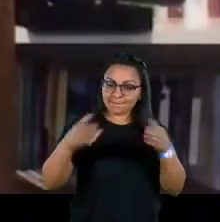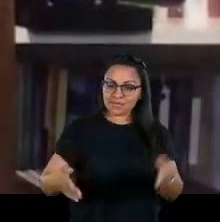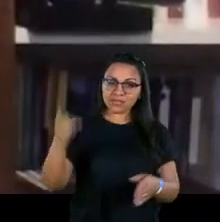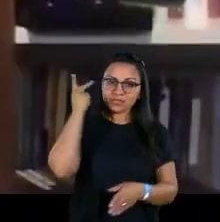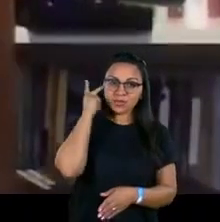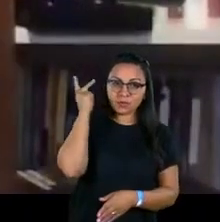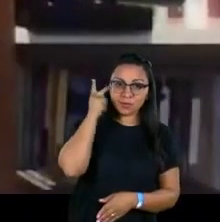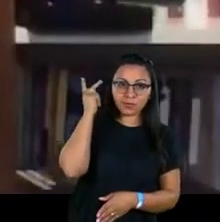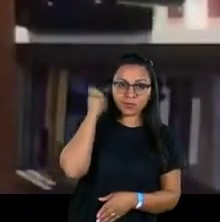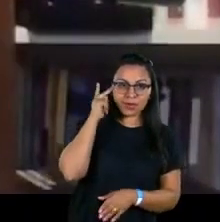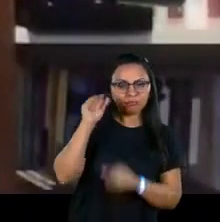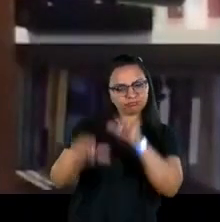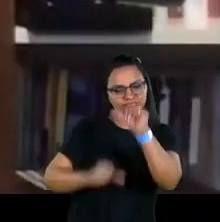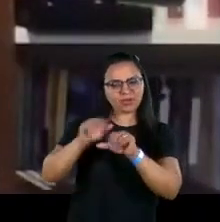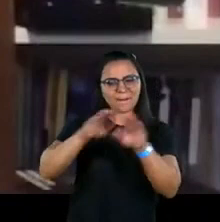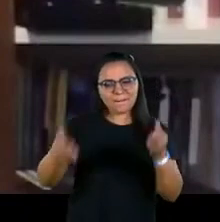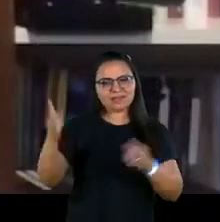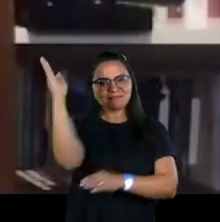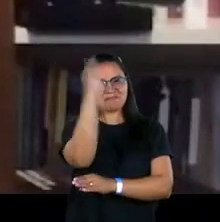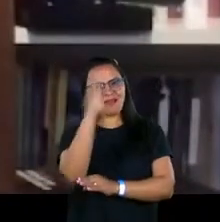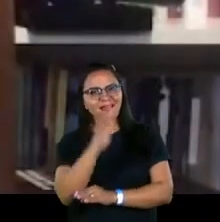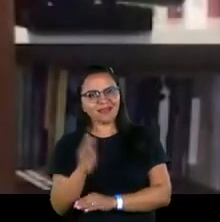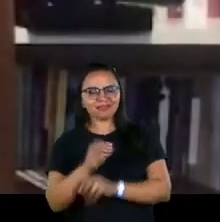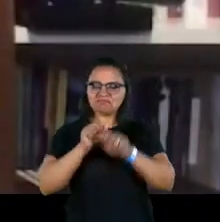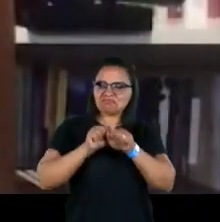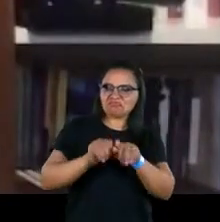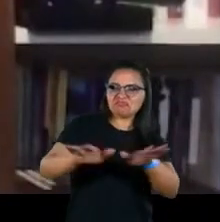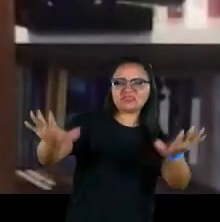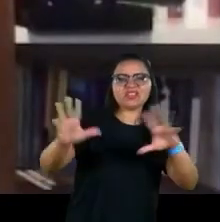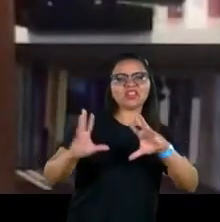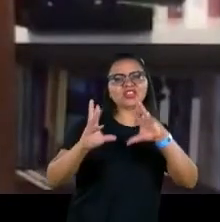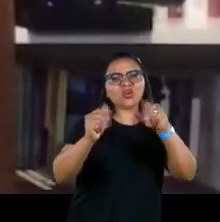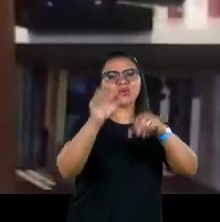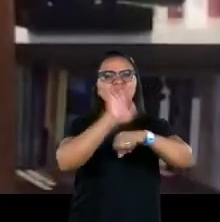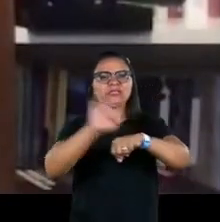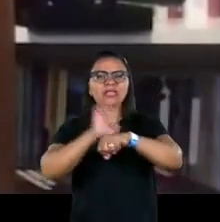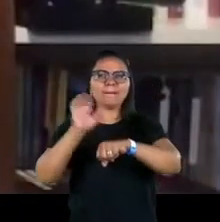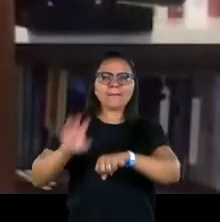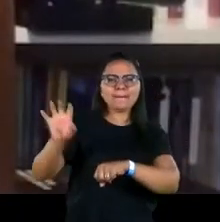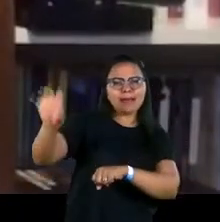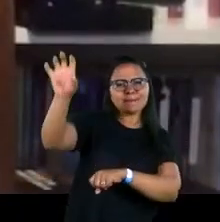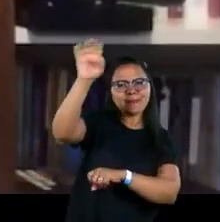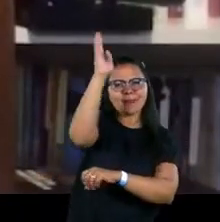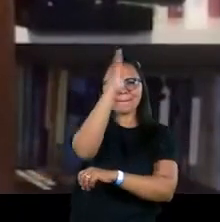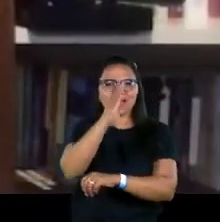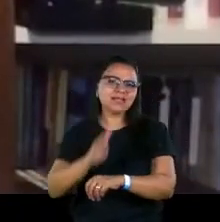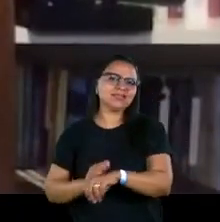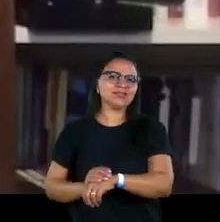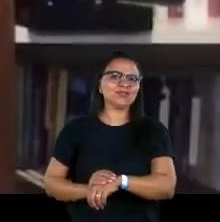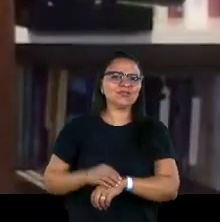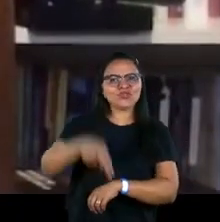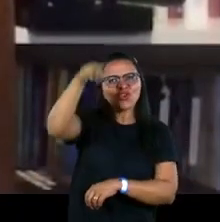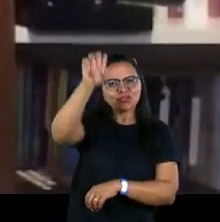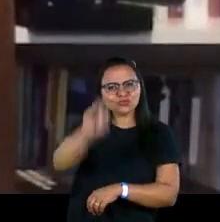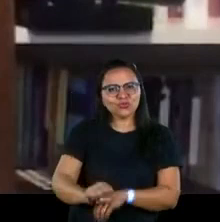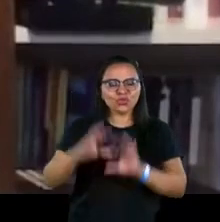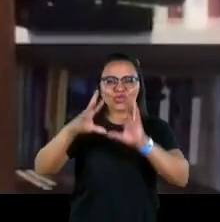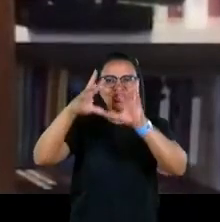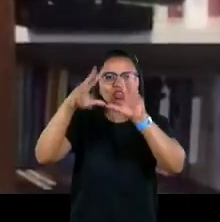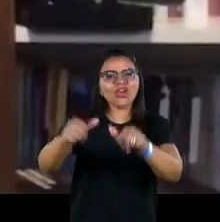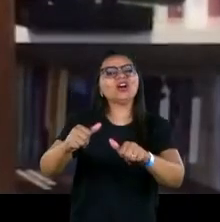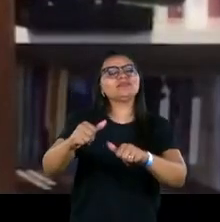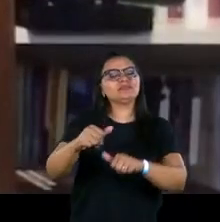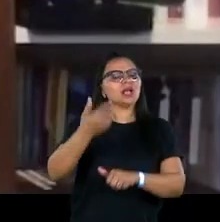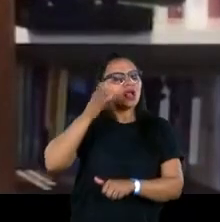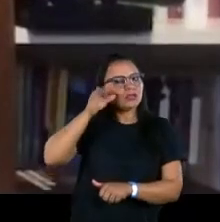Paulo virou Mesa Brasil e hoje está presente em todos os estados brasileiros de norte a sul e é uma ação que o SESC leva